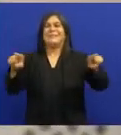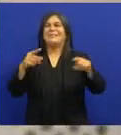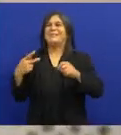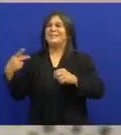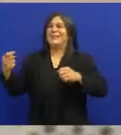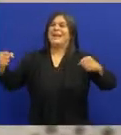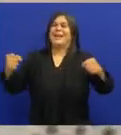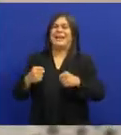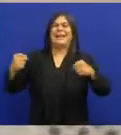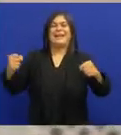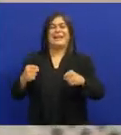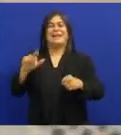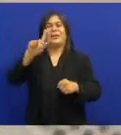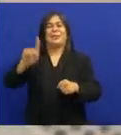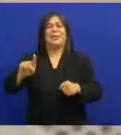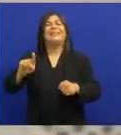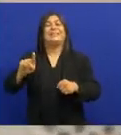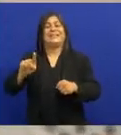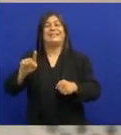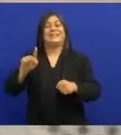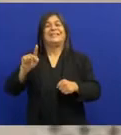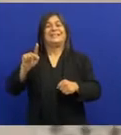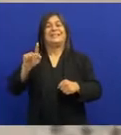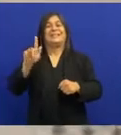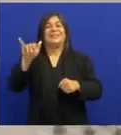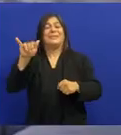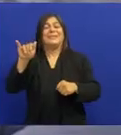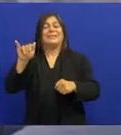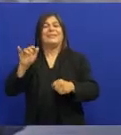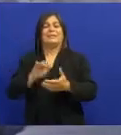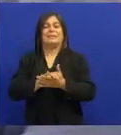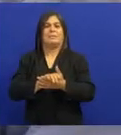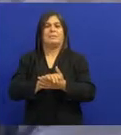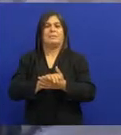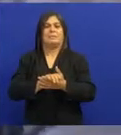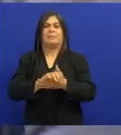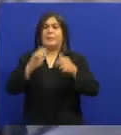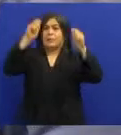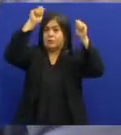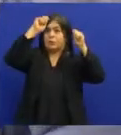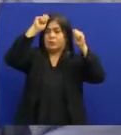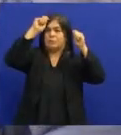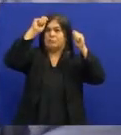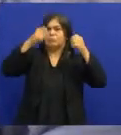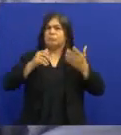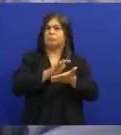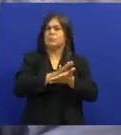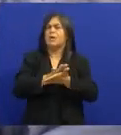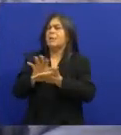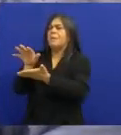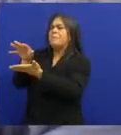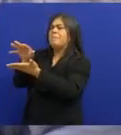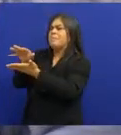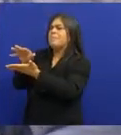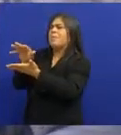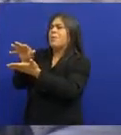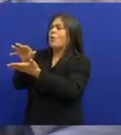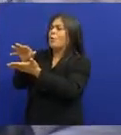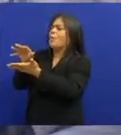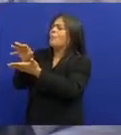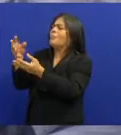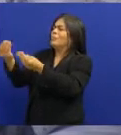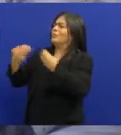músicas De Luiz Gonzaga Mas Luiz Gonzaga Não gravou nenhuma dele Eu acho que Luiz Sentiu A